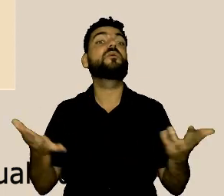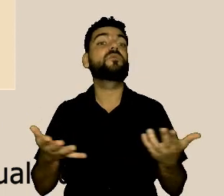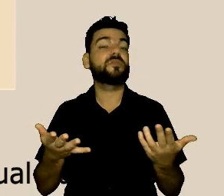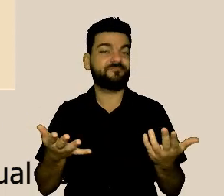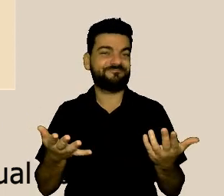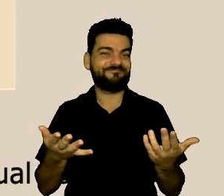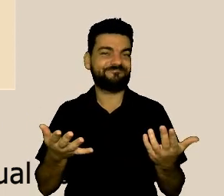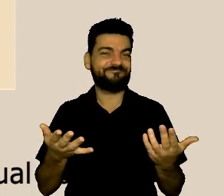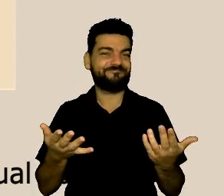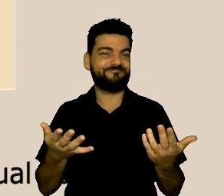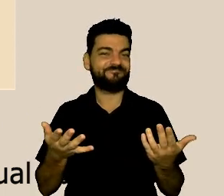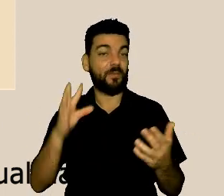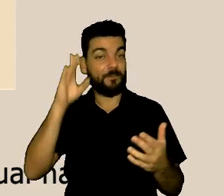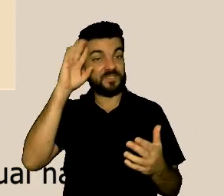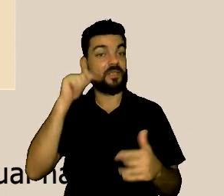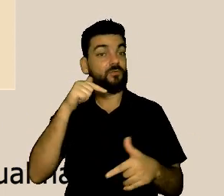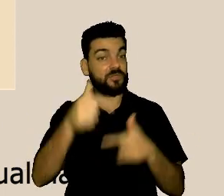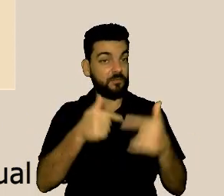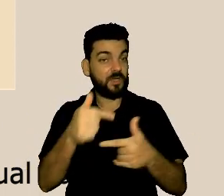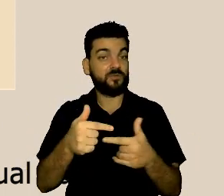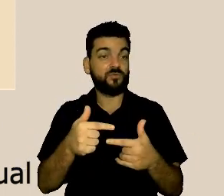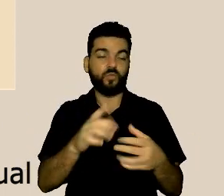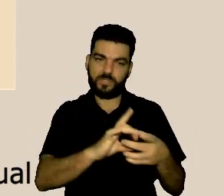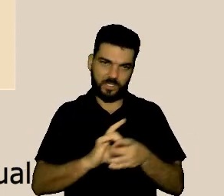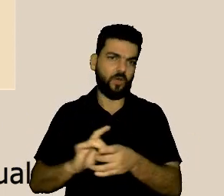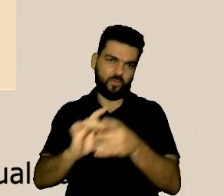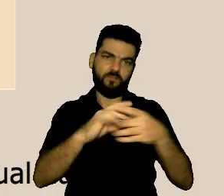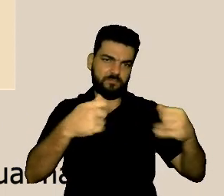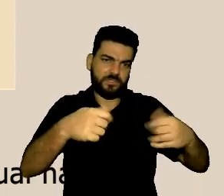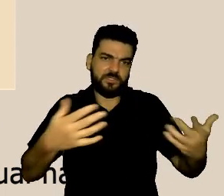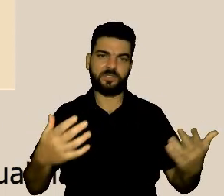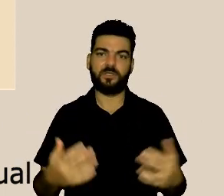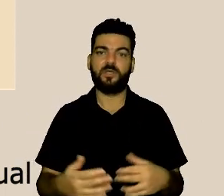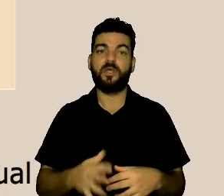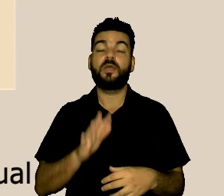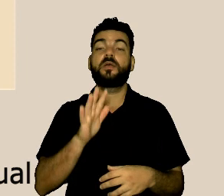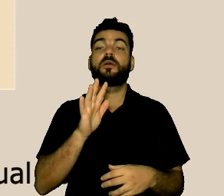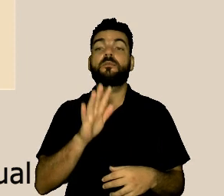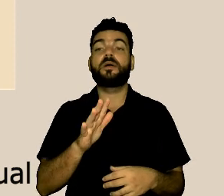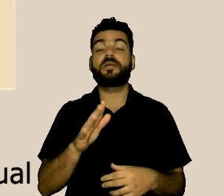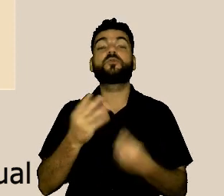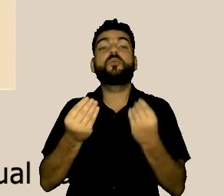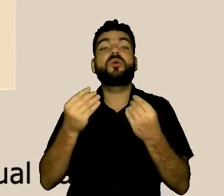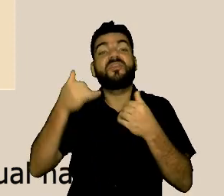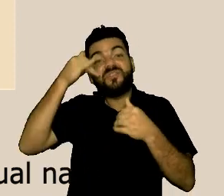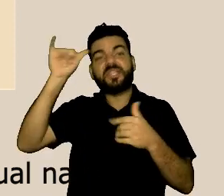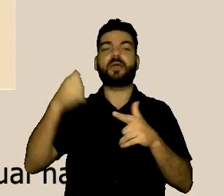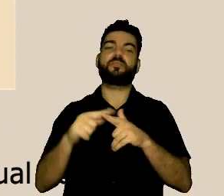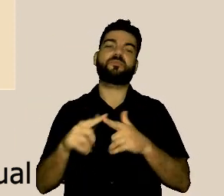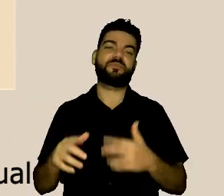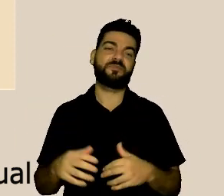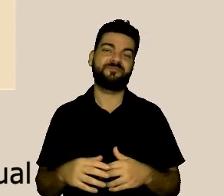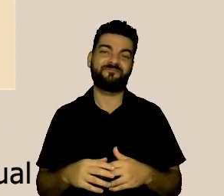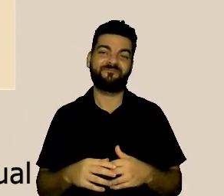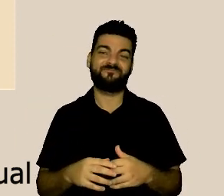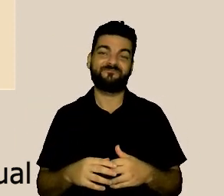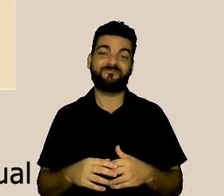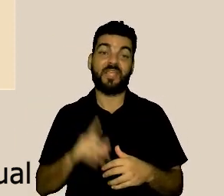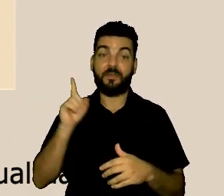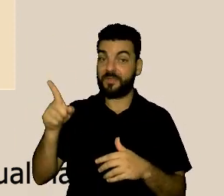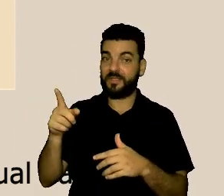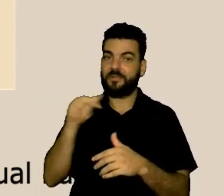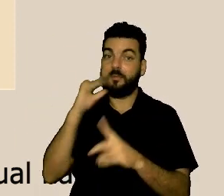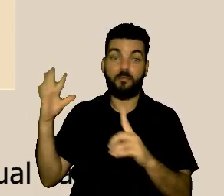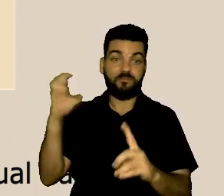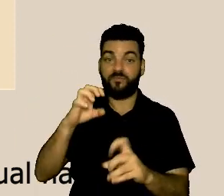que isso é um trabalho conjunto. Na verdade, quando a gente pensa nesse enfrentamento, é no enfrentamento para que essas situações